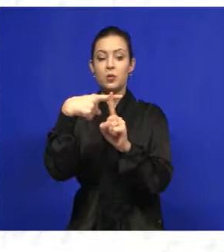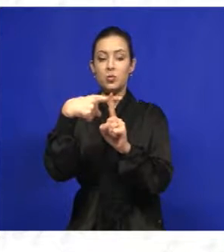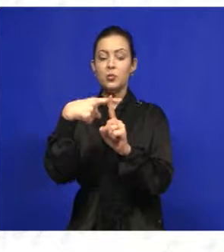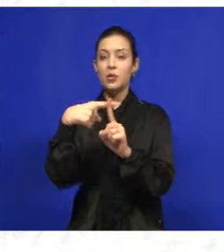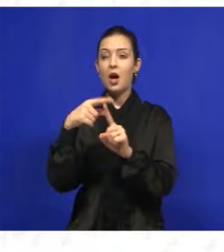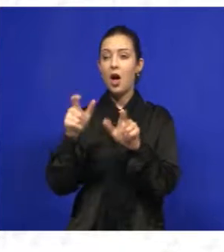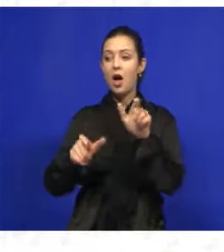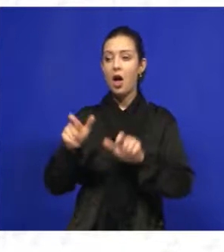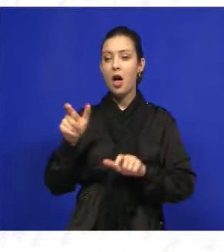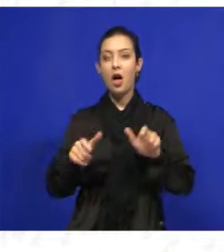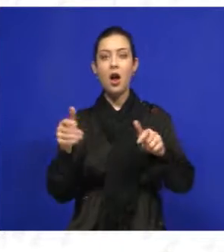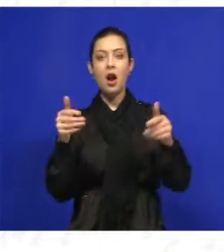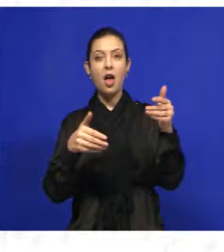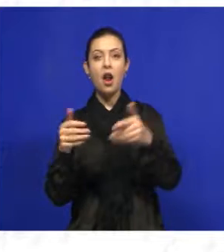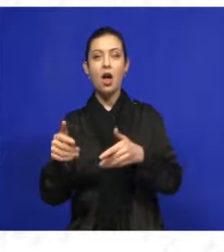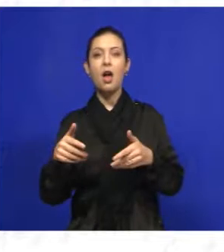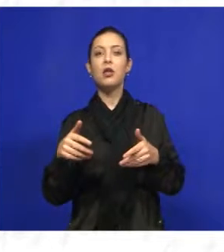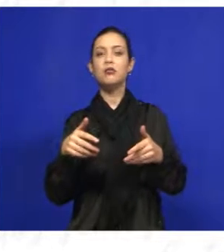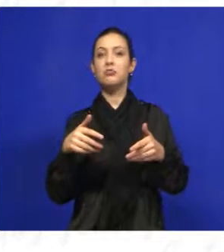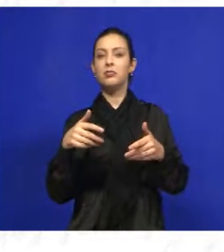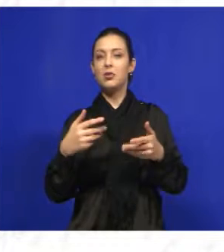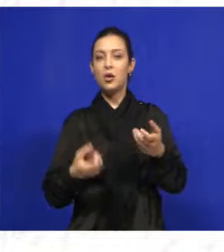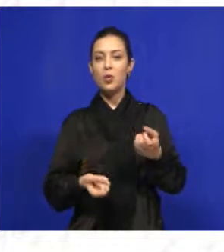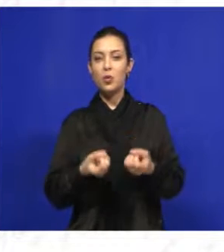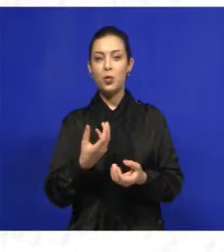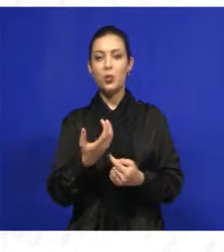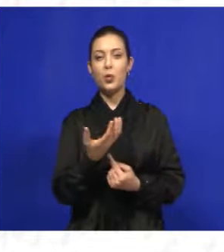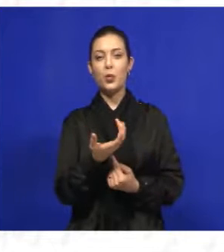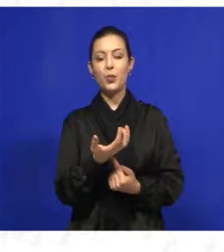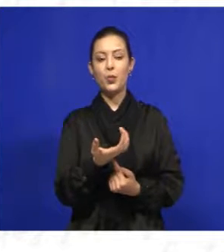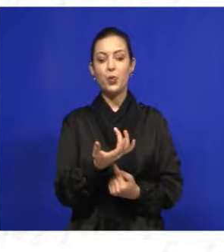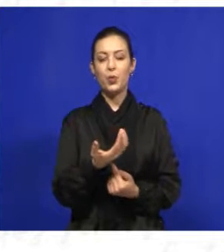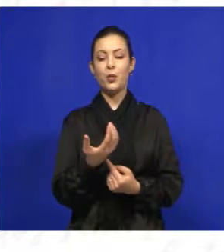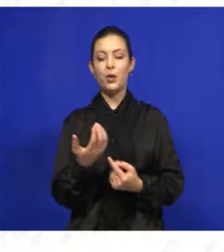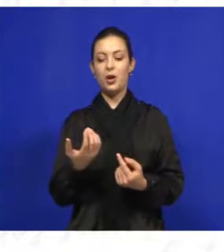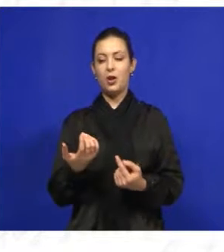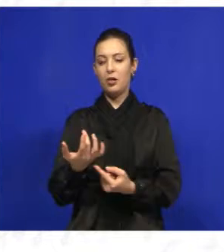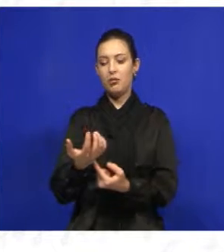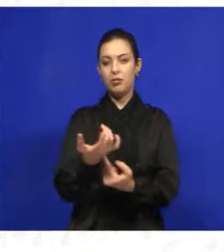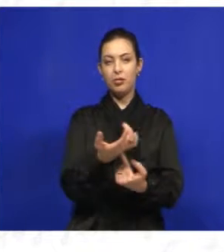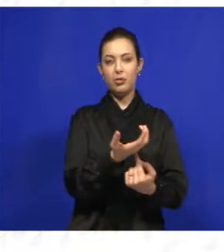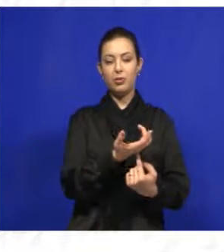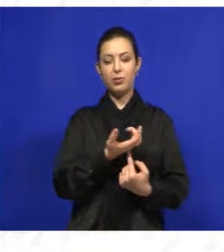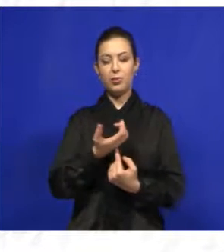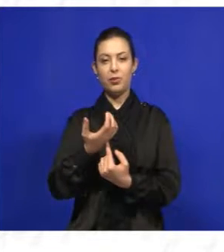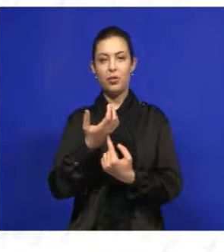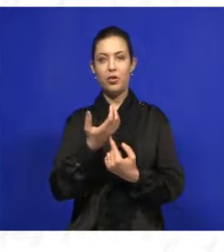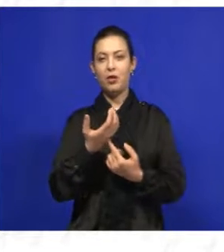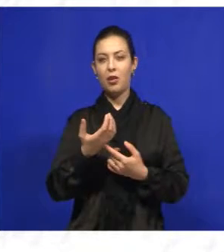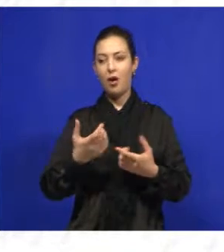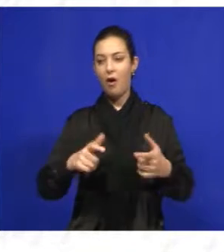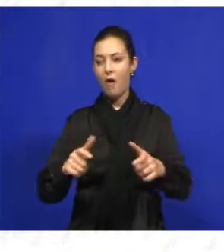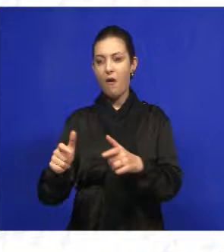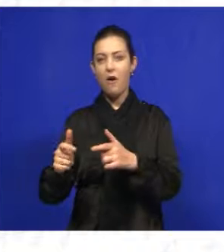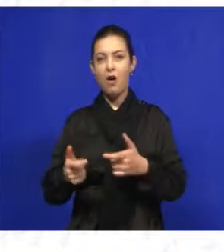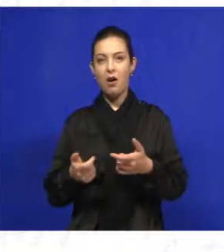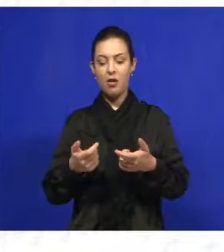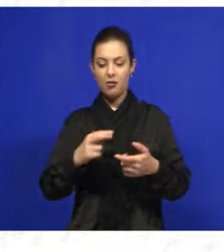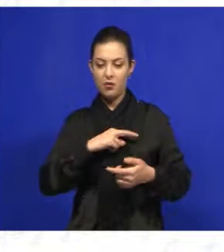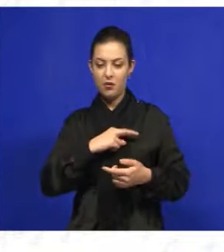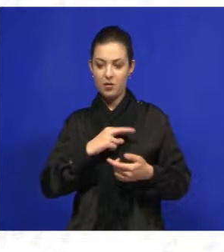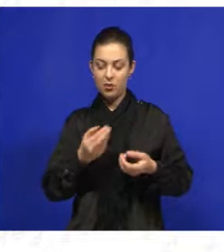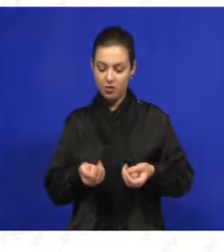pessoas fazem ali os seus despachos, acendem velas, colocam ali as suas oferendas